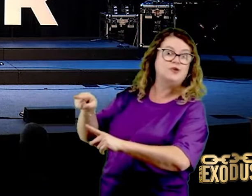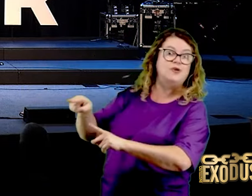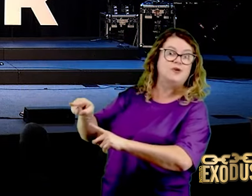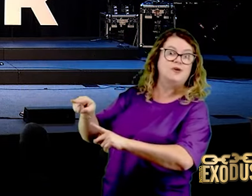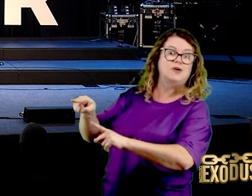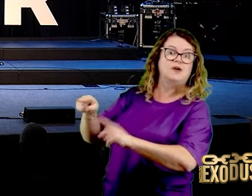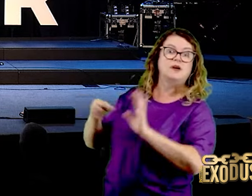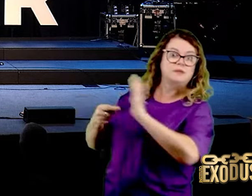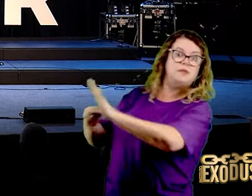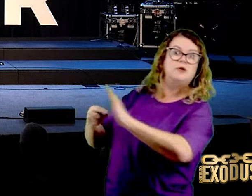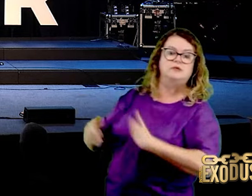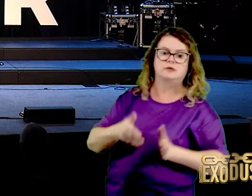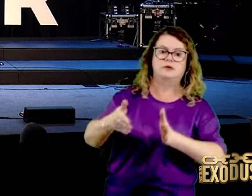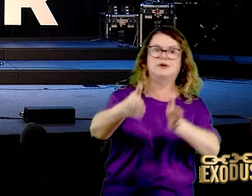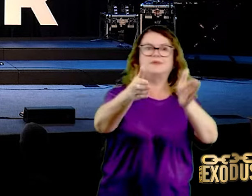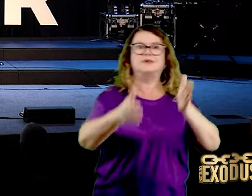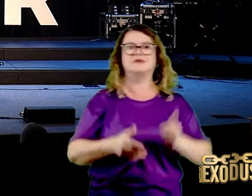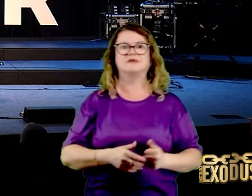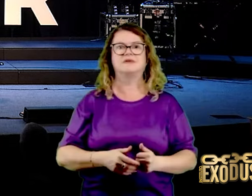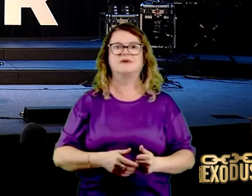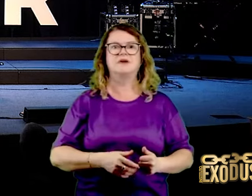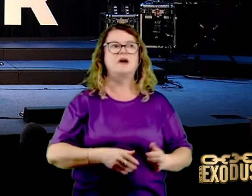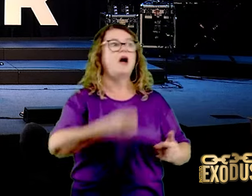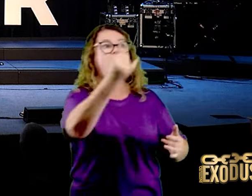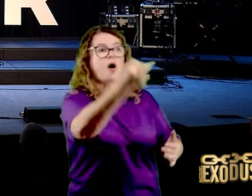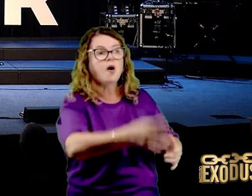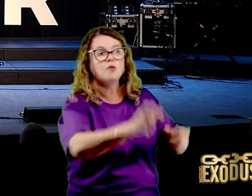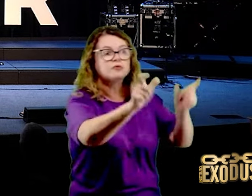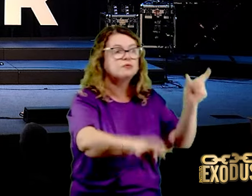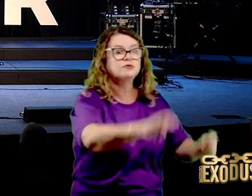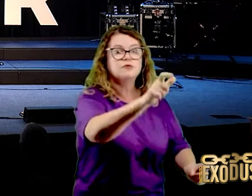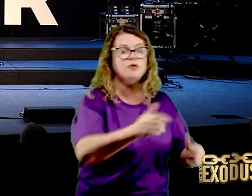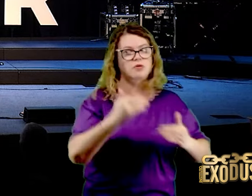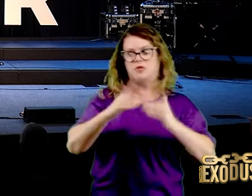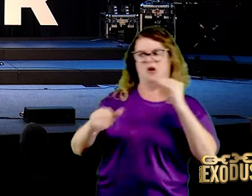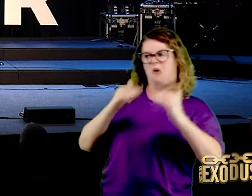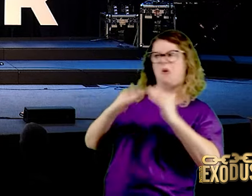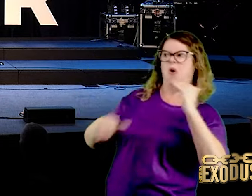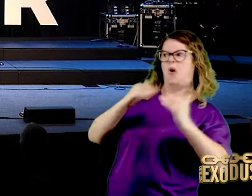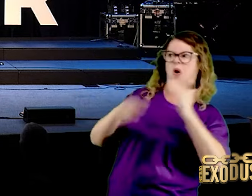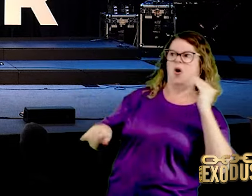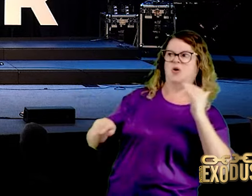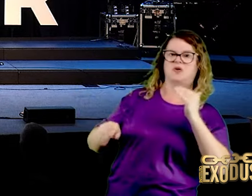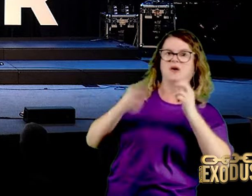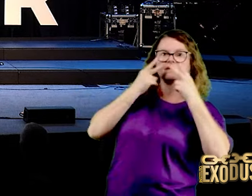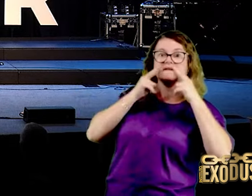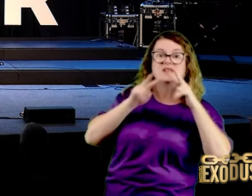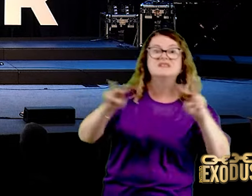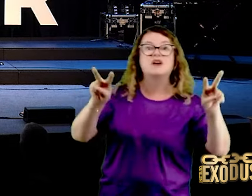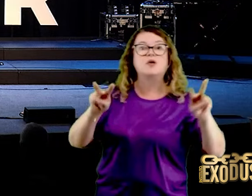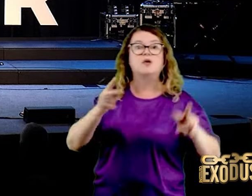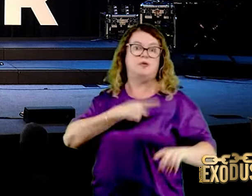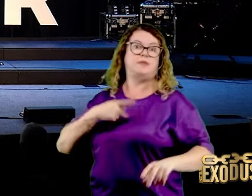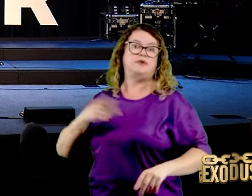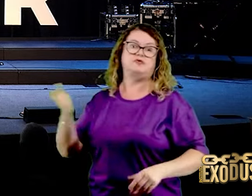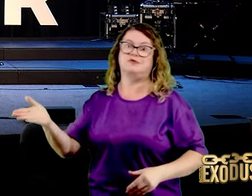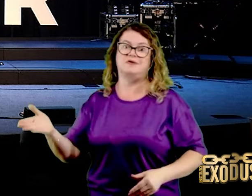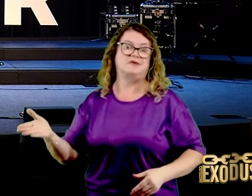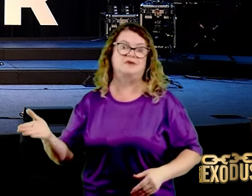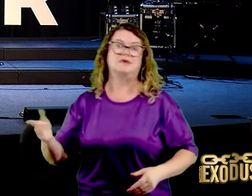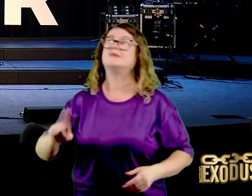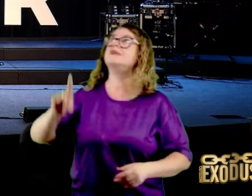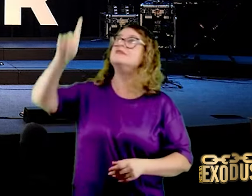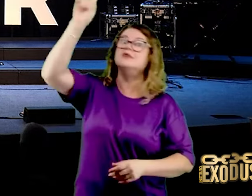Então, tem gente que não concorda com a visão do pastor. Não tem problema. Mas a visão vai continuar caminhando numa